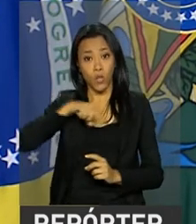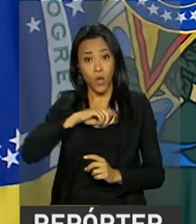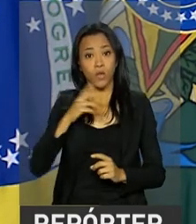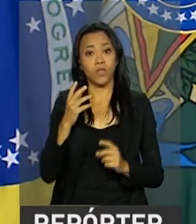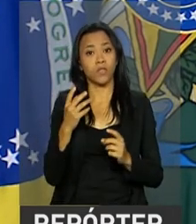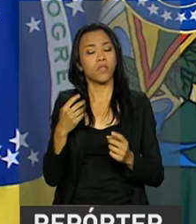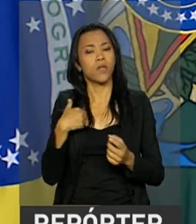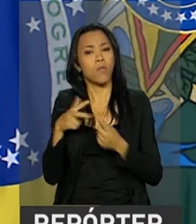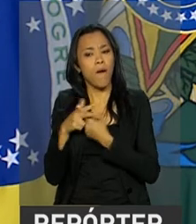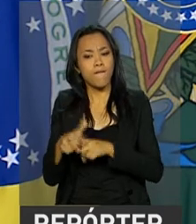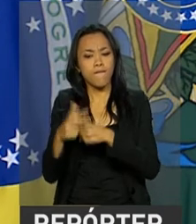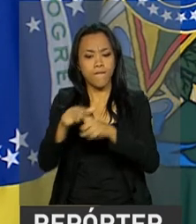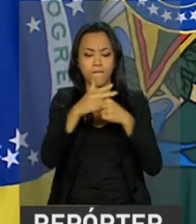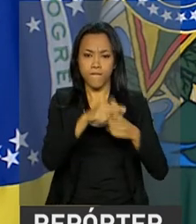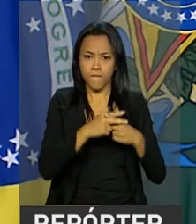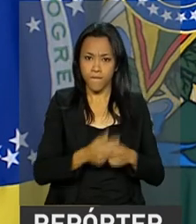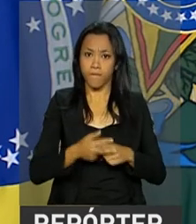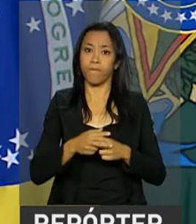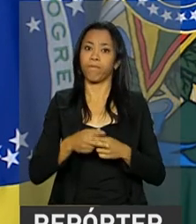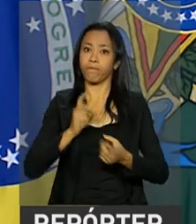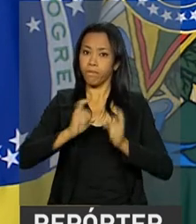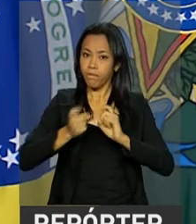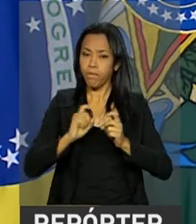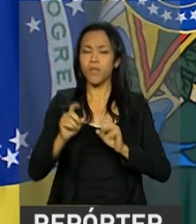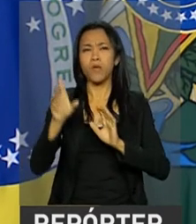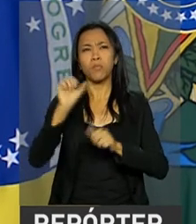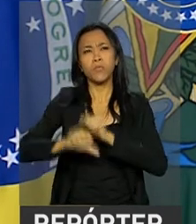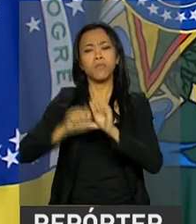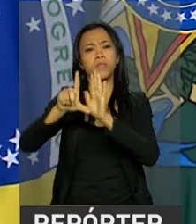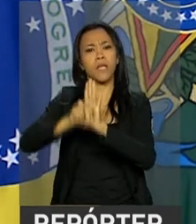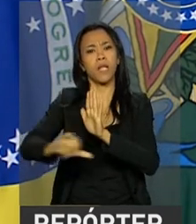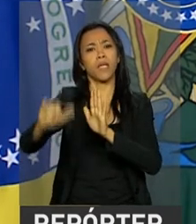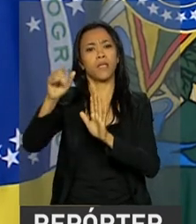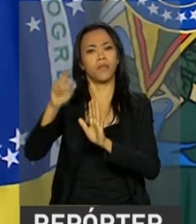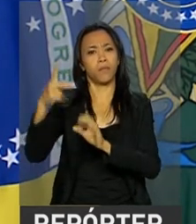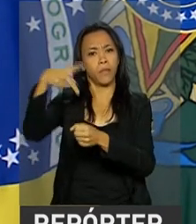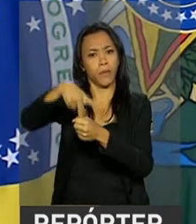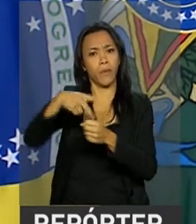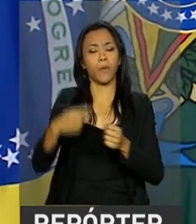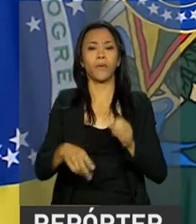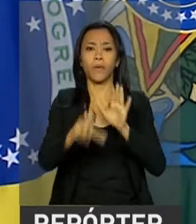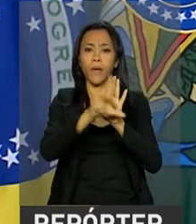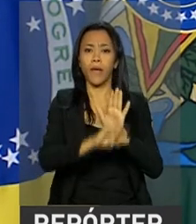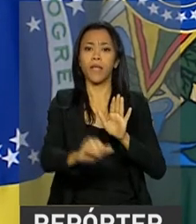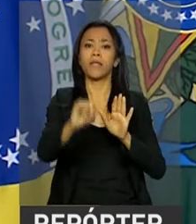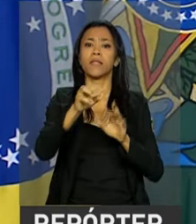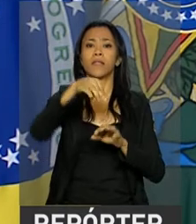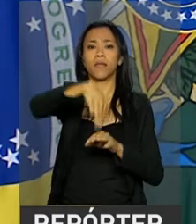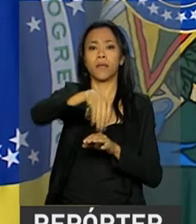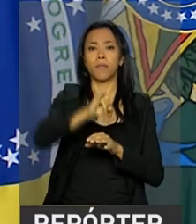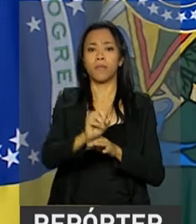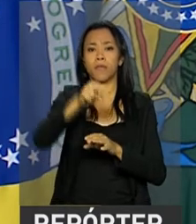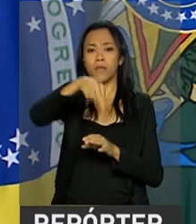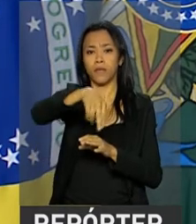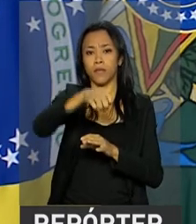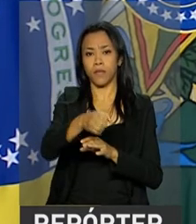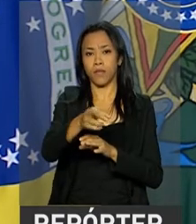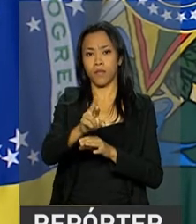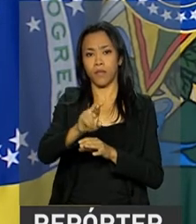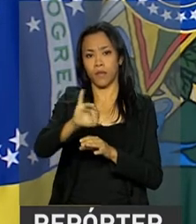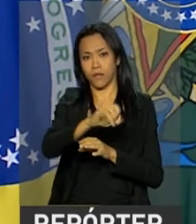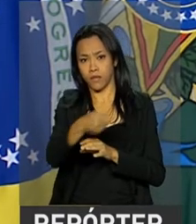instituições. Mudamos a lei do petróleo, mudamos a lei da mineração, diminuímos a